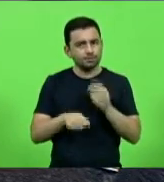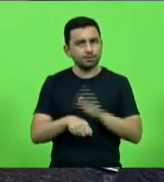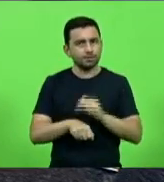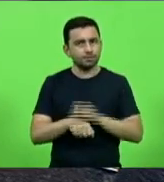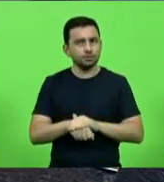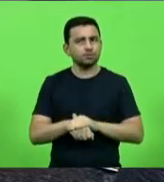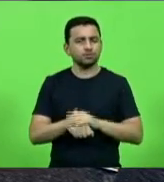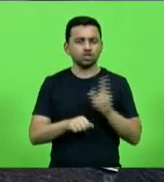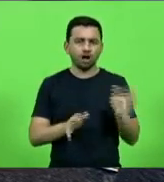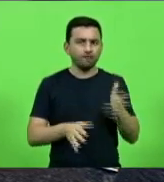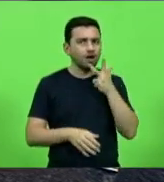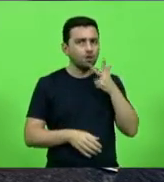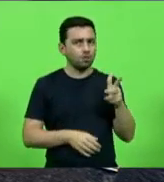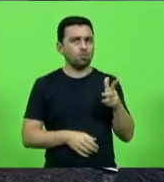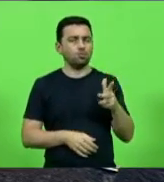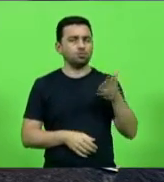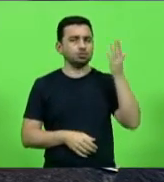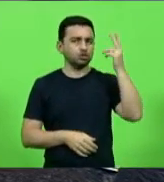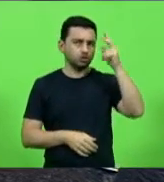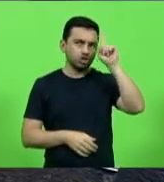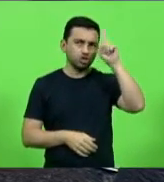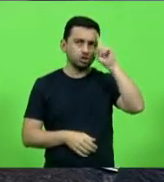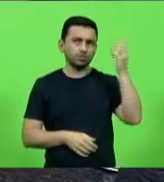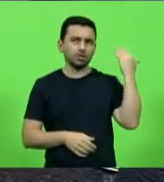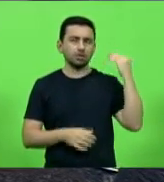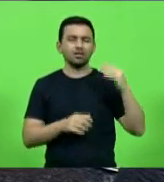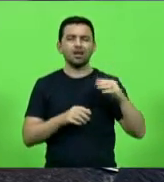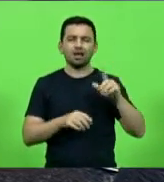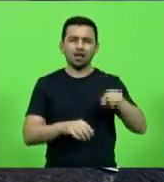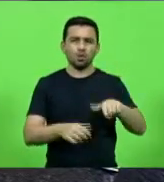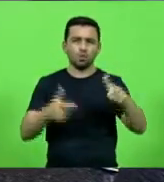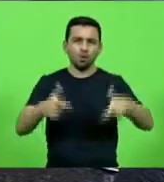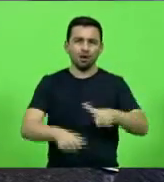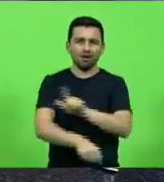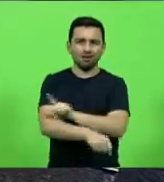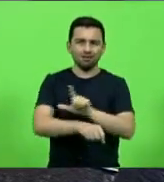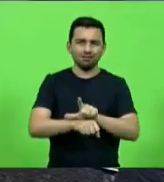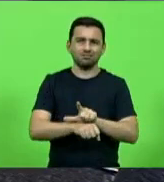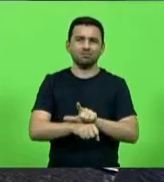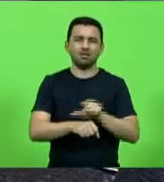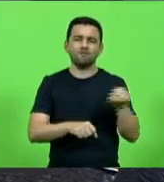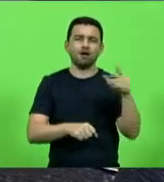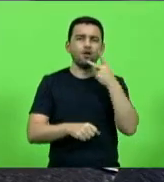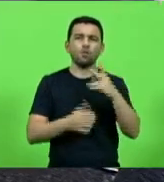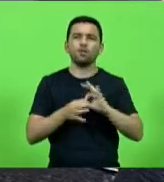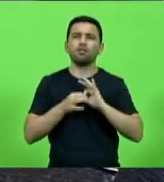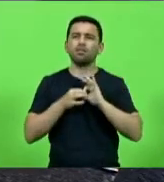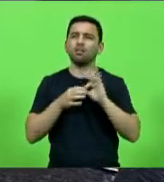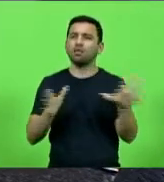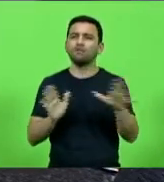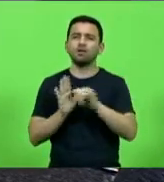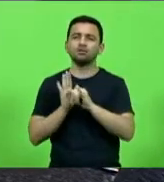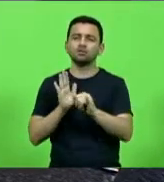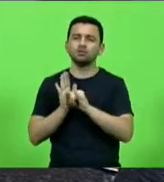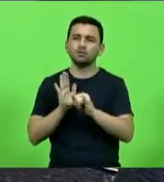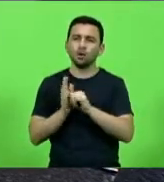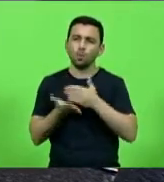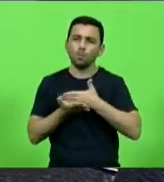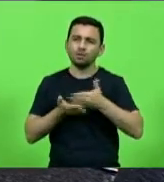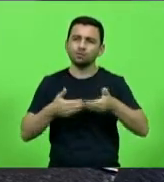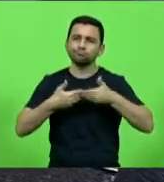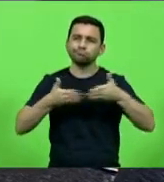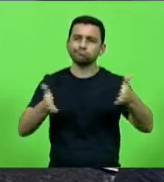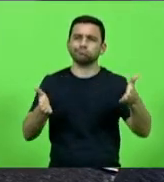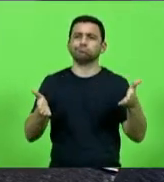tem dito há dias atrás no município de Lages, Márcio, quando ele autorizou o edital, o lançamento do edital.